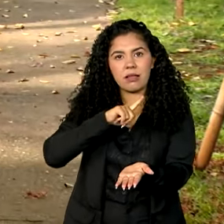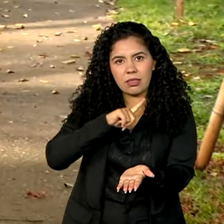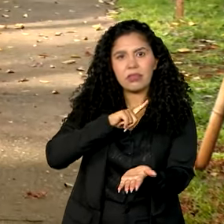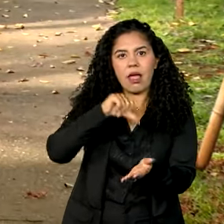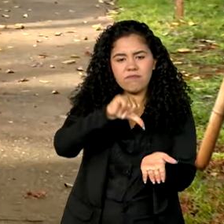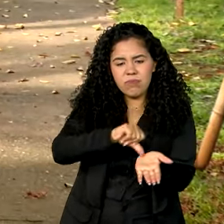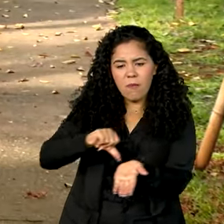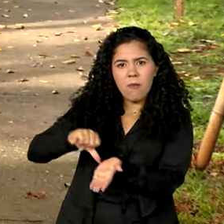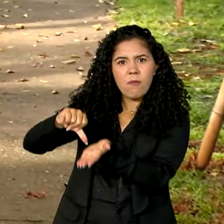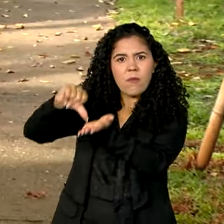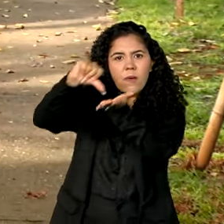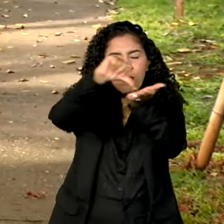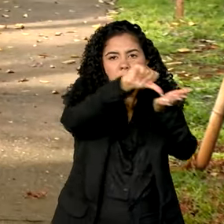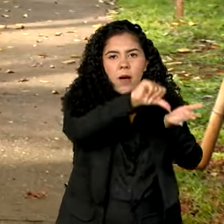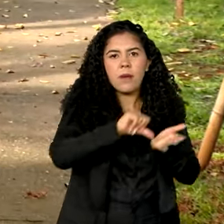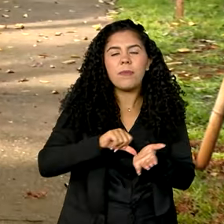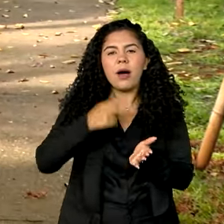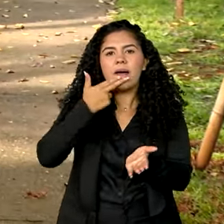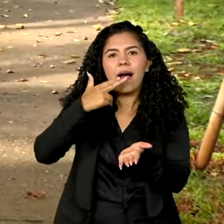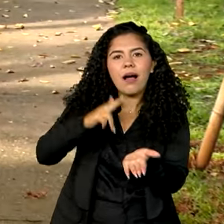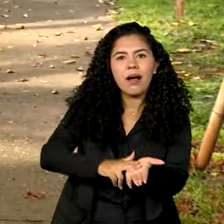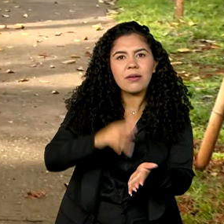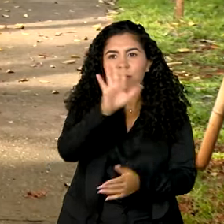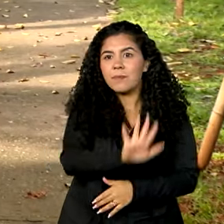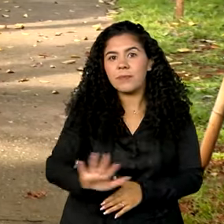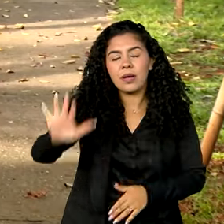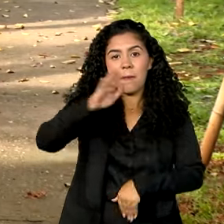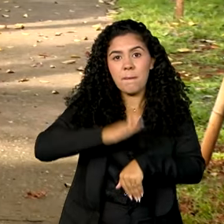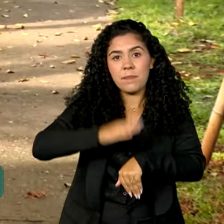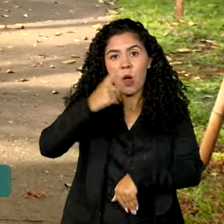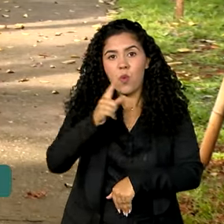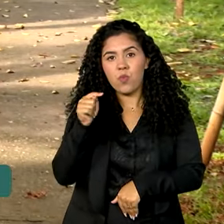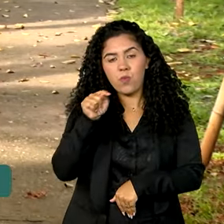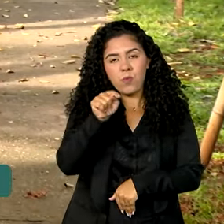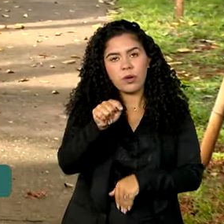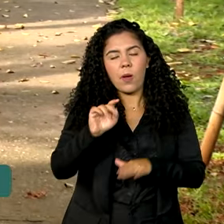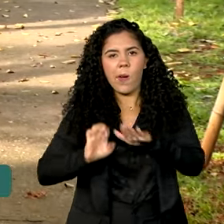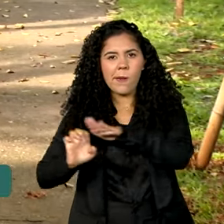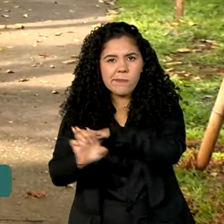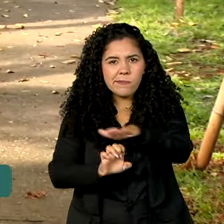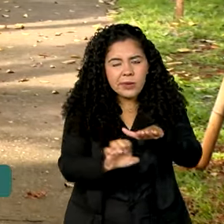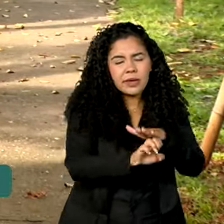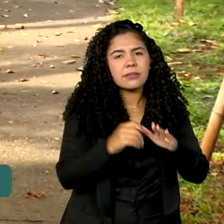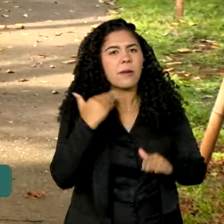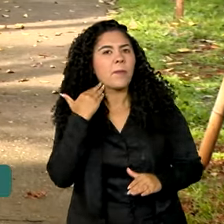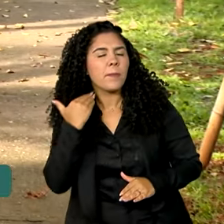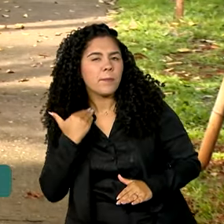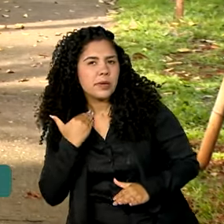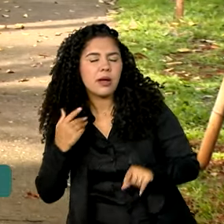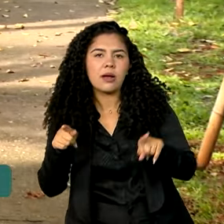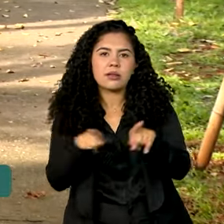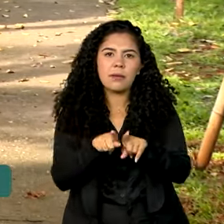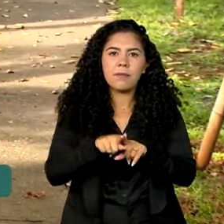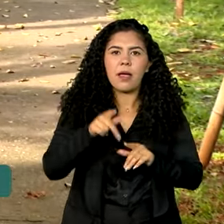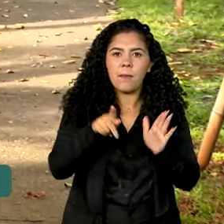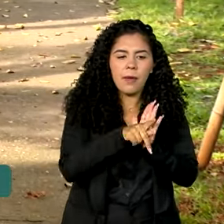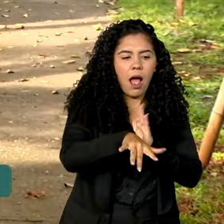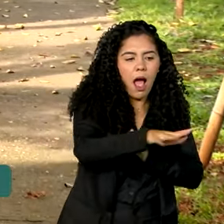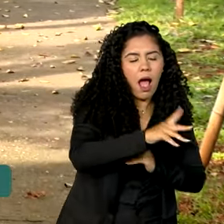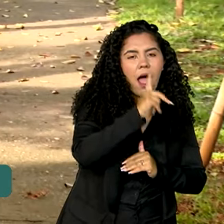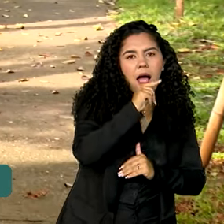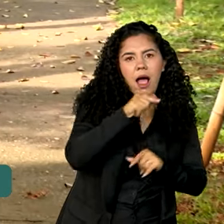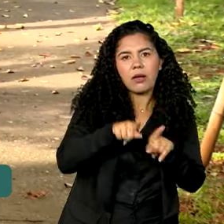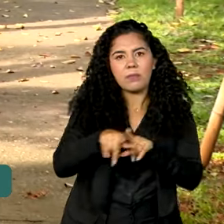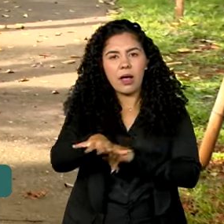dos Correios de todo o país. Mais de mil empresas de varejo, bancos, telecomunicações, água, energia e outros